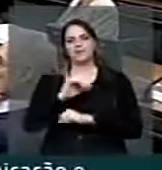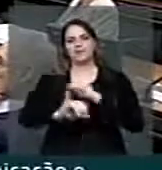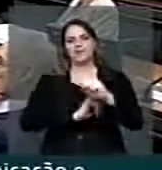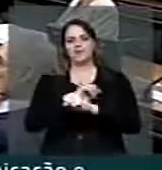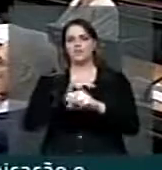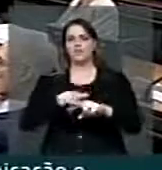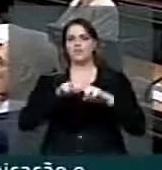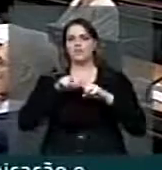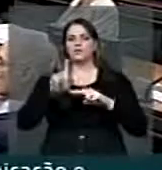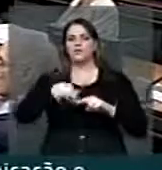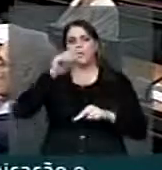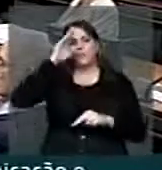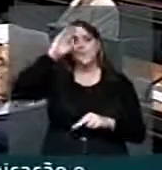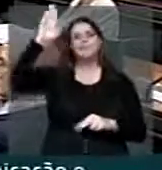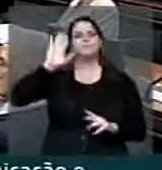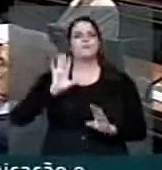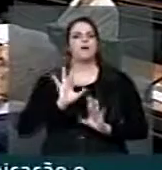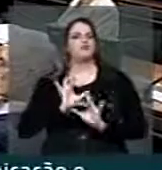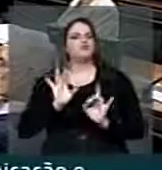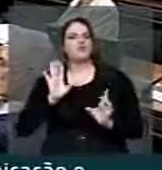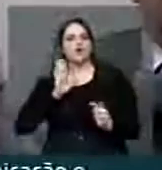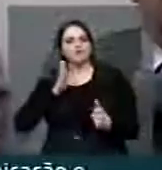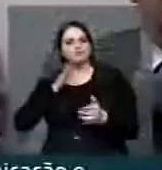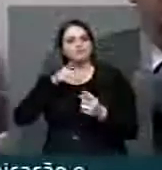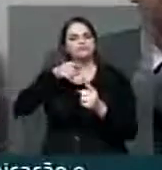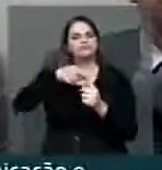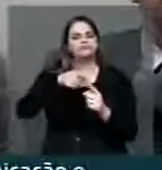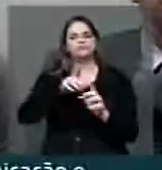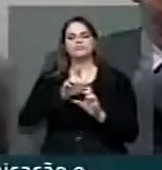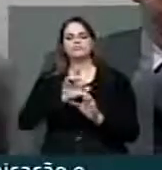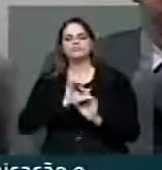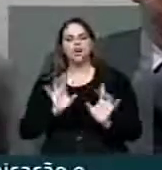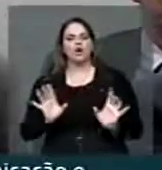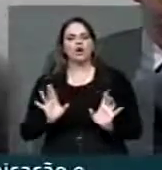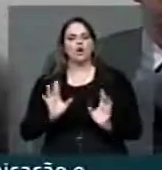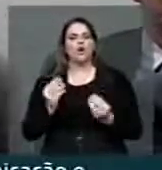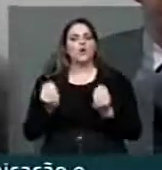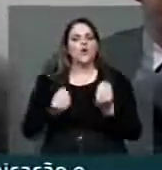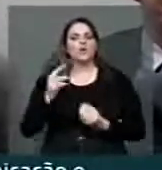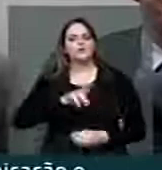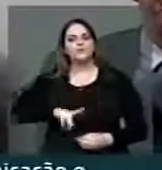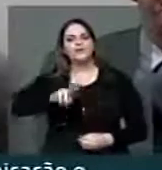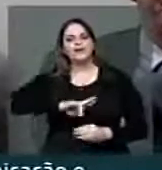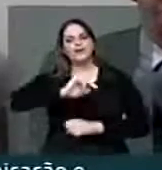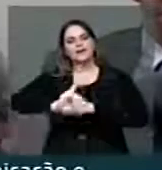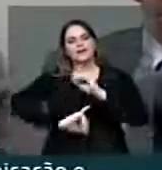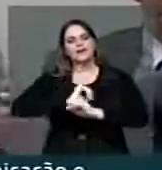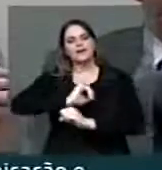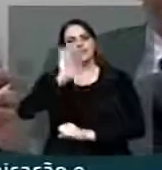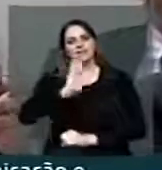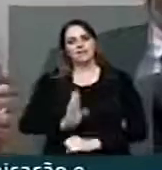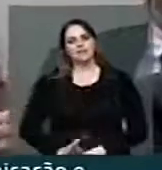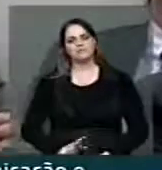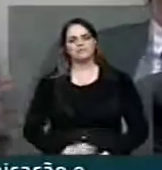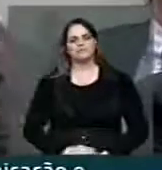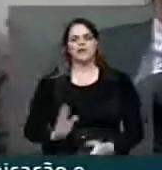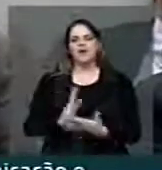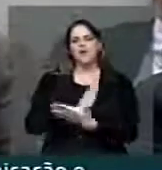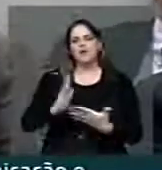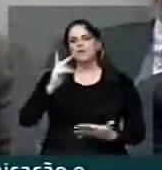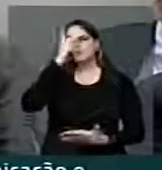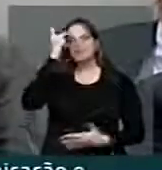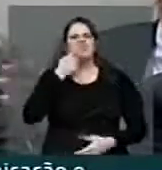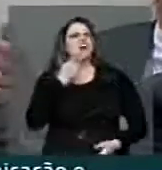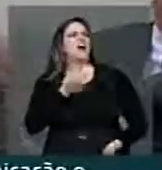sendo principiológico. Ele tem princípios, direitos e garantias do uso da internet no Brasil, é isso. Então, algumas pessoas disseram, ah, falta